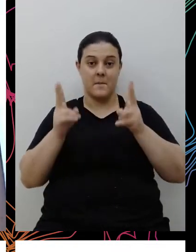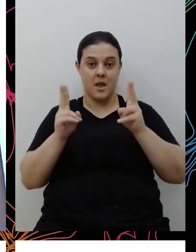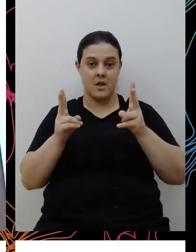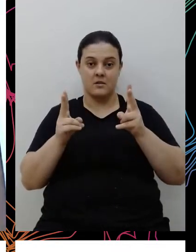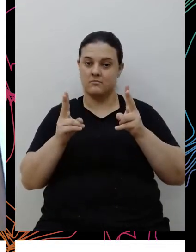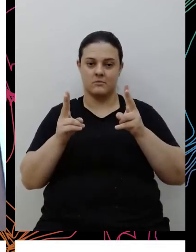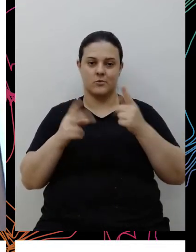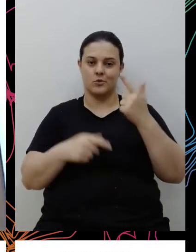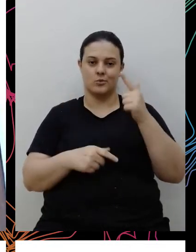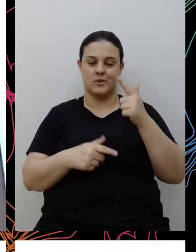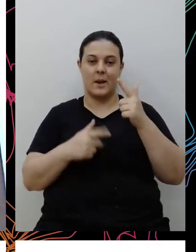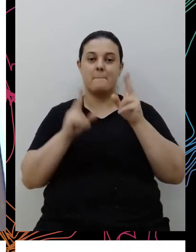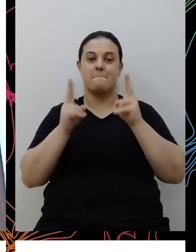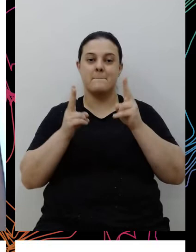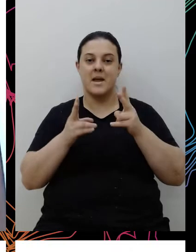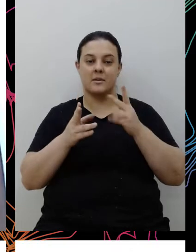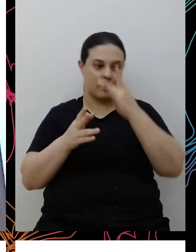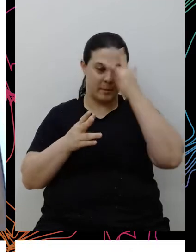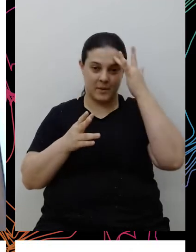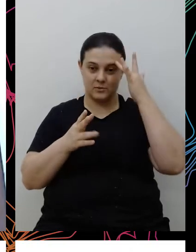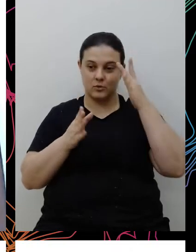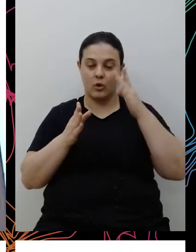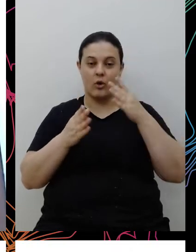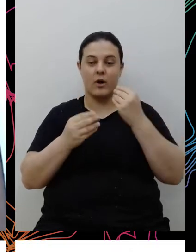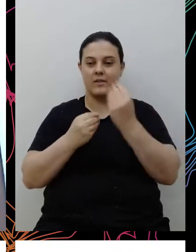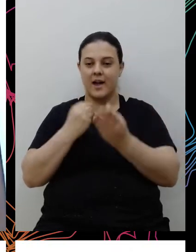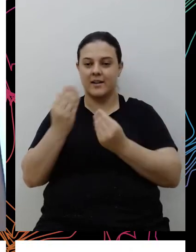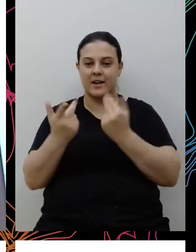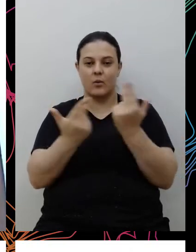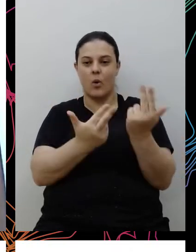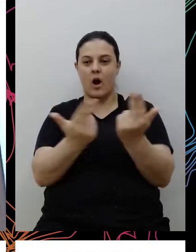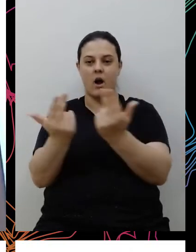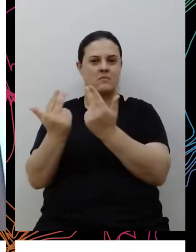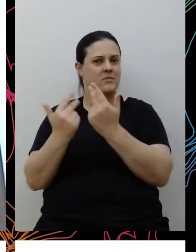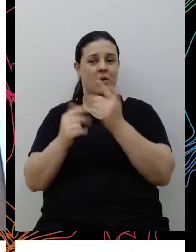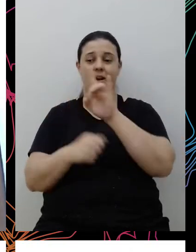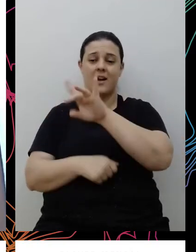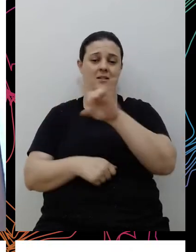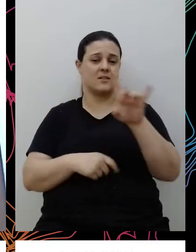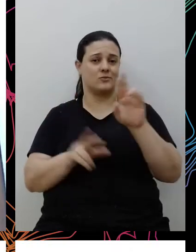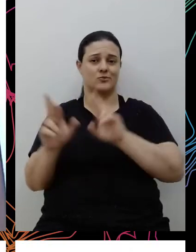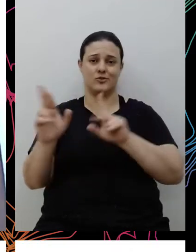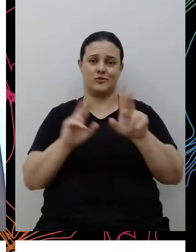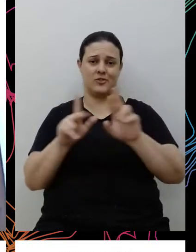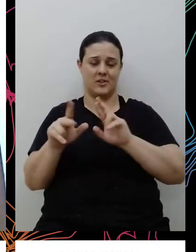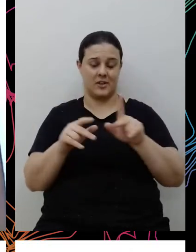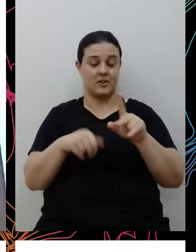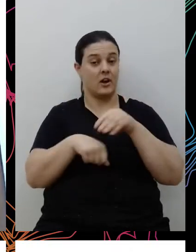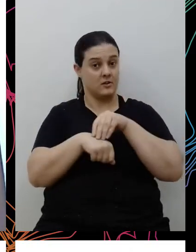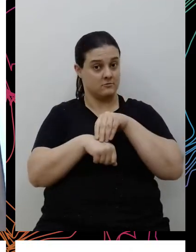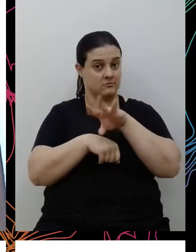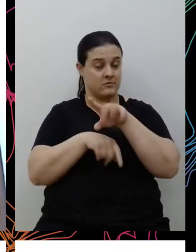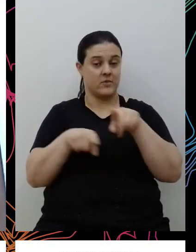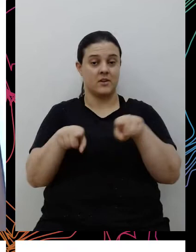como a gente dar os mesmos caminhos, mesmos instrumentos para todo mundo e aqui até deixo uma recomendação da coalizão